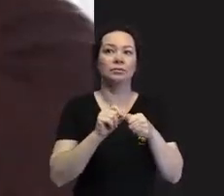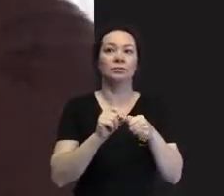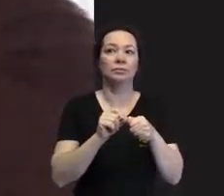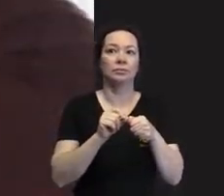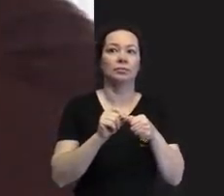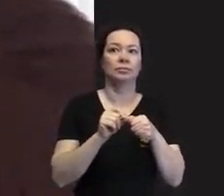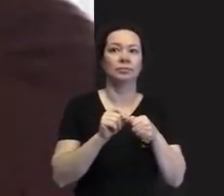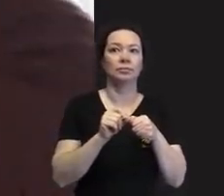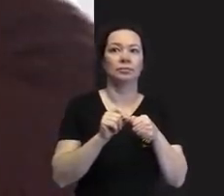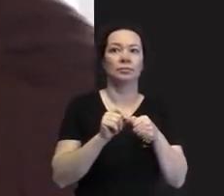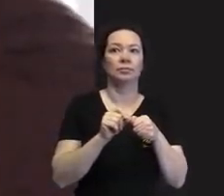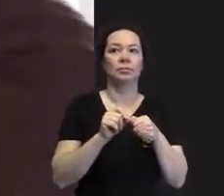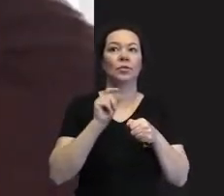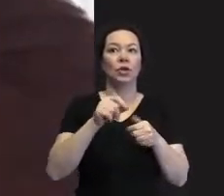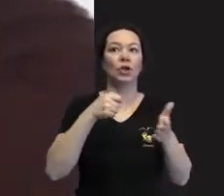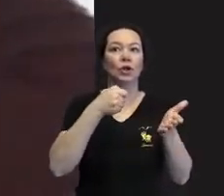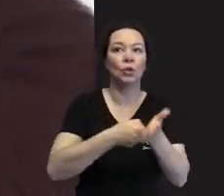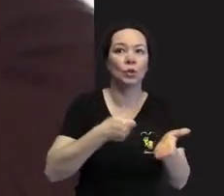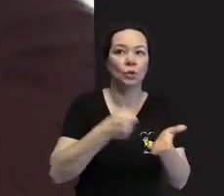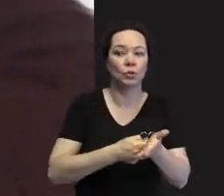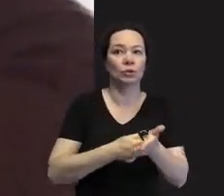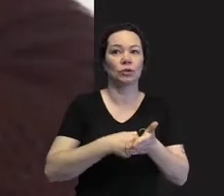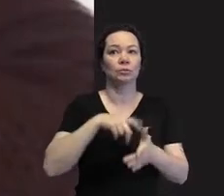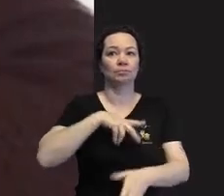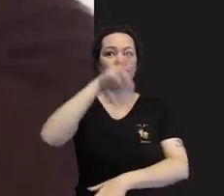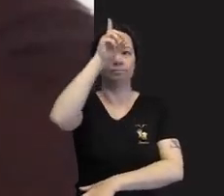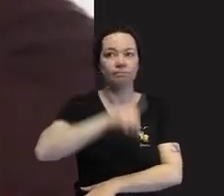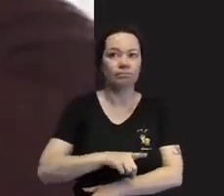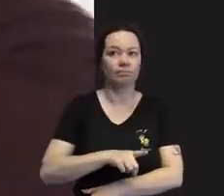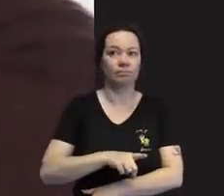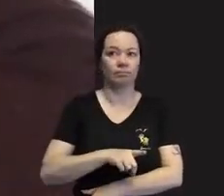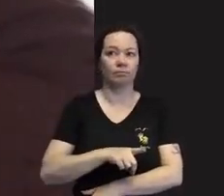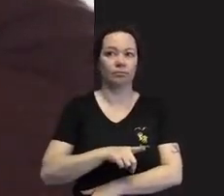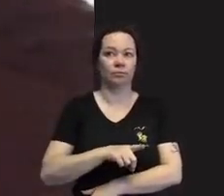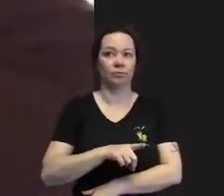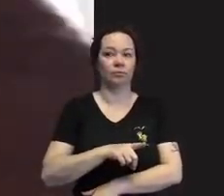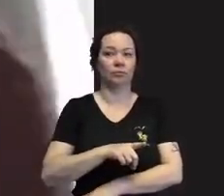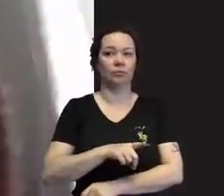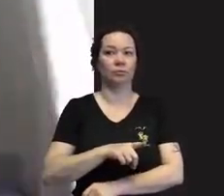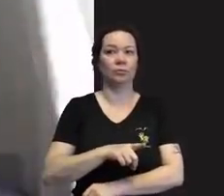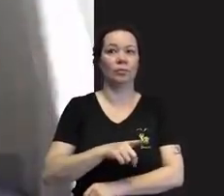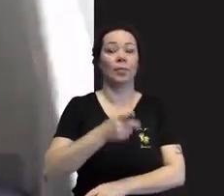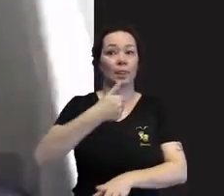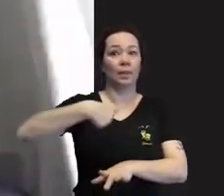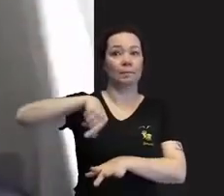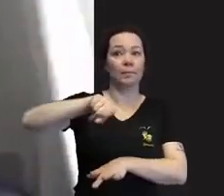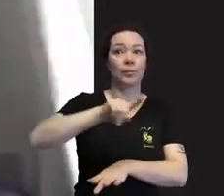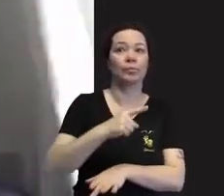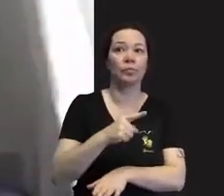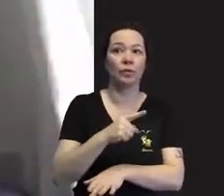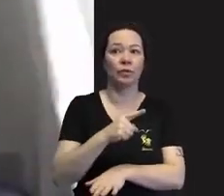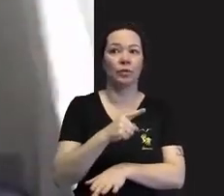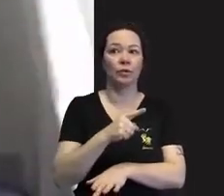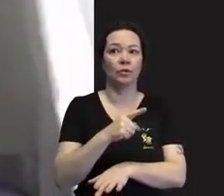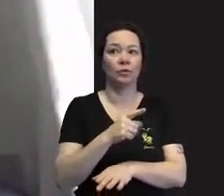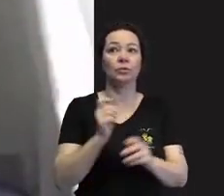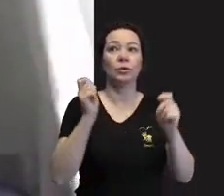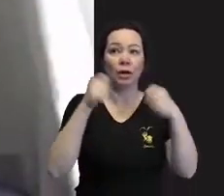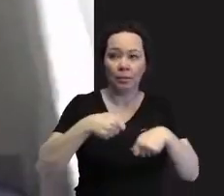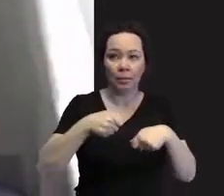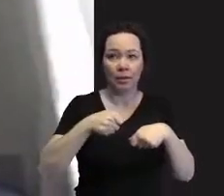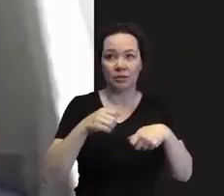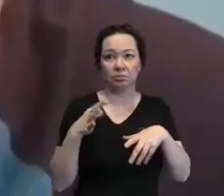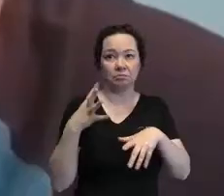que luce pelo nosso direito, o quanto nós somos capazes para tudo.